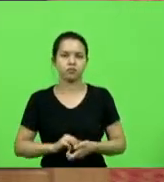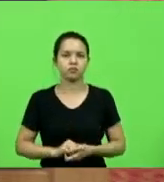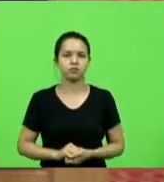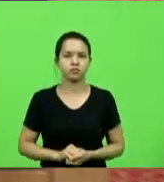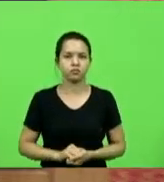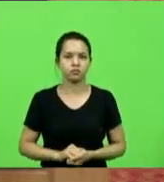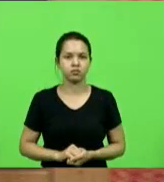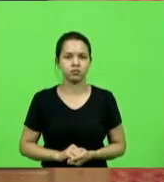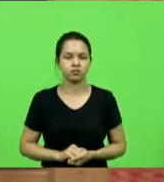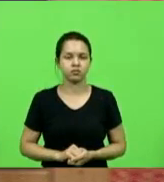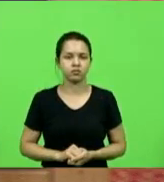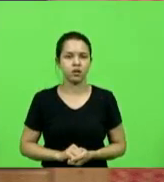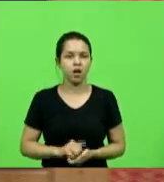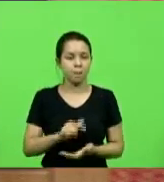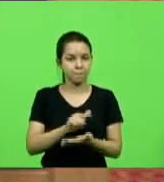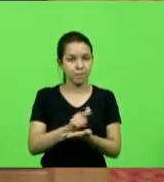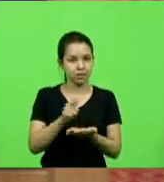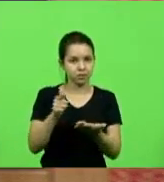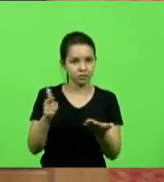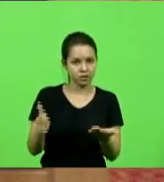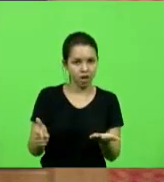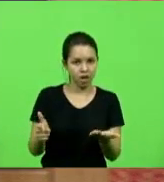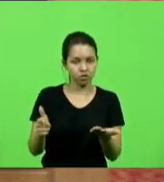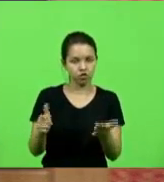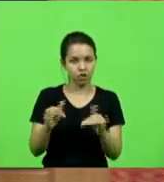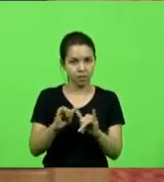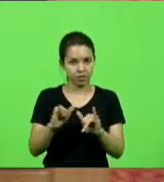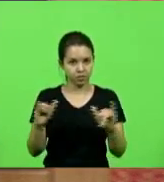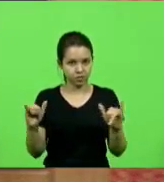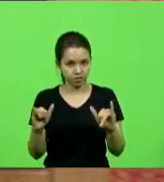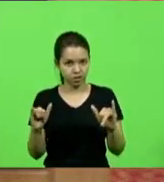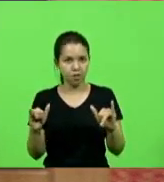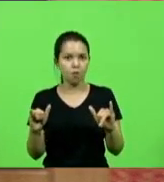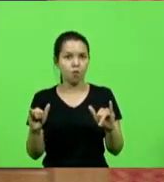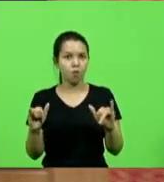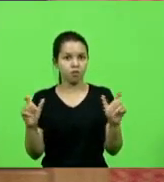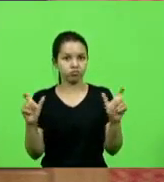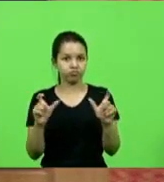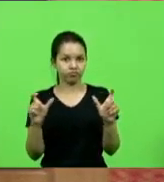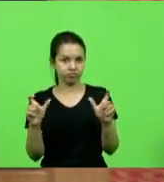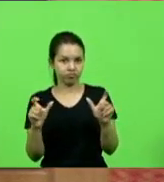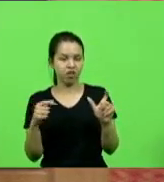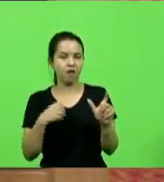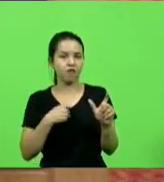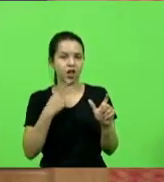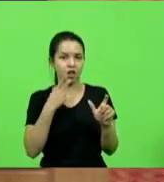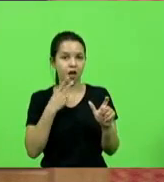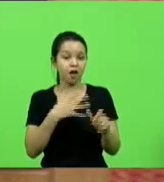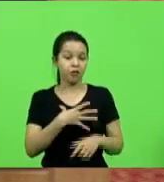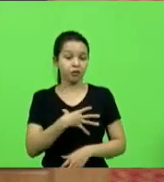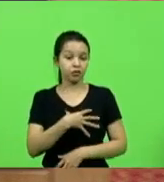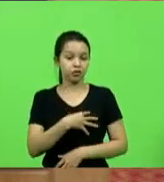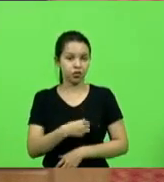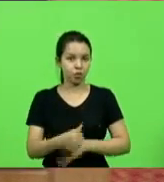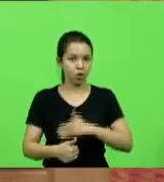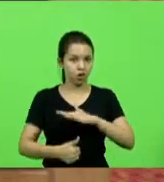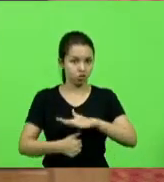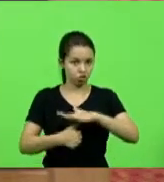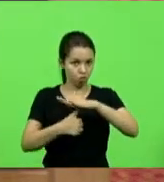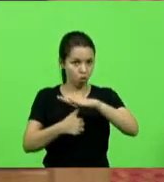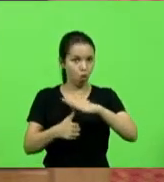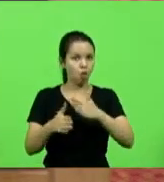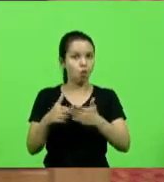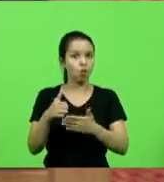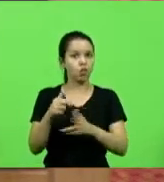Aqui uma manchete que chama atenção dentro do que eu falei. filho de reitor da Universidade Federal